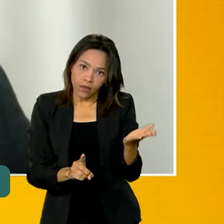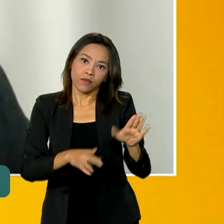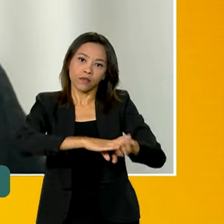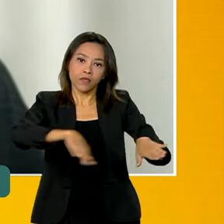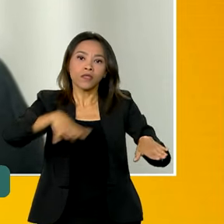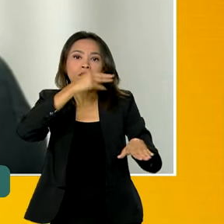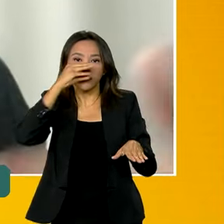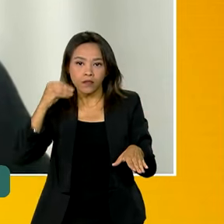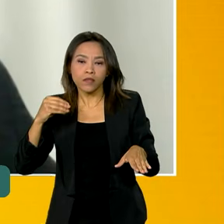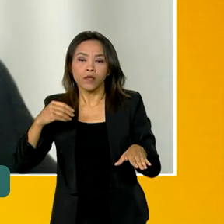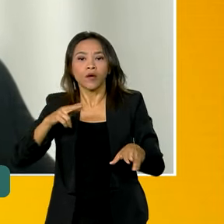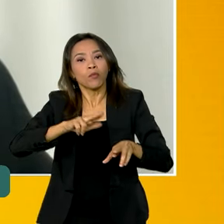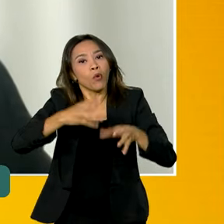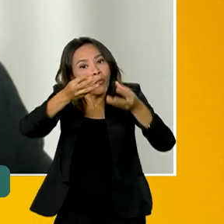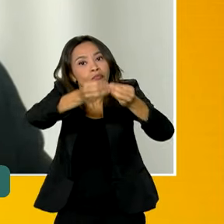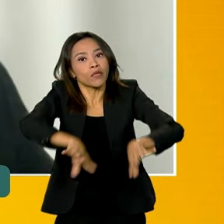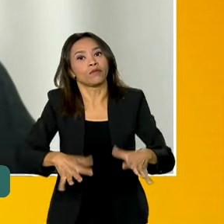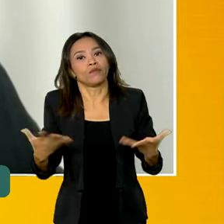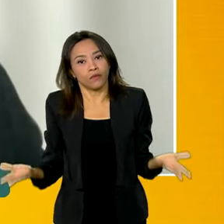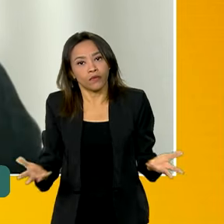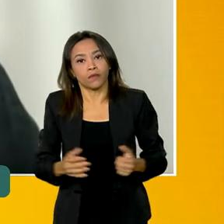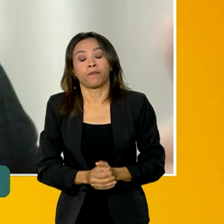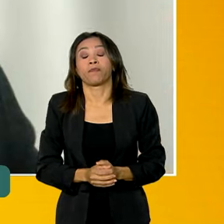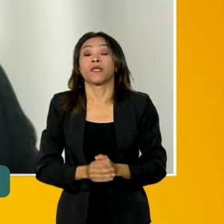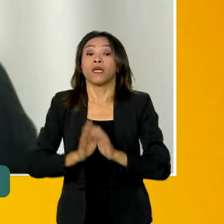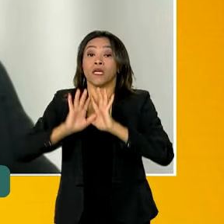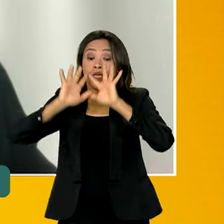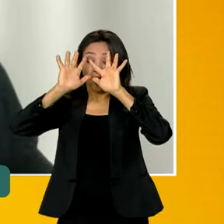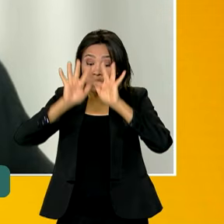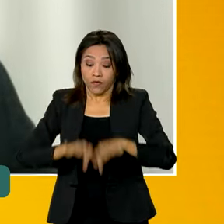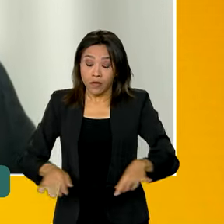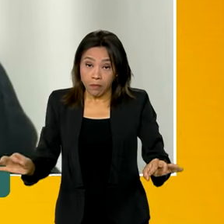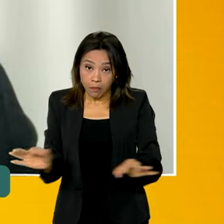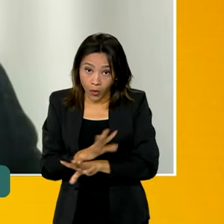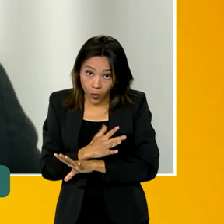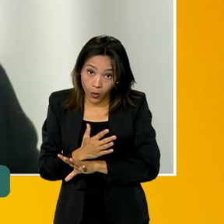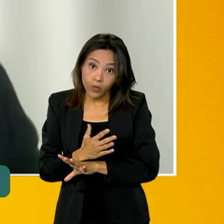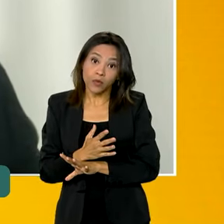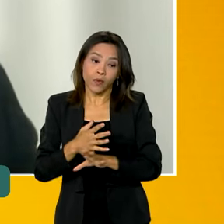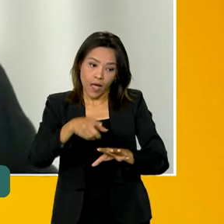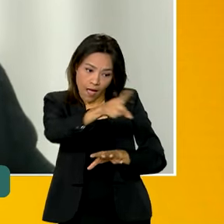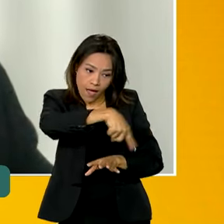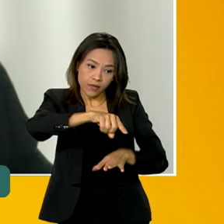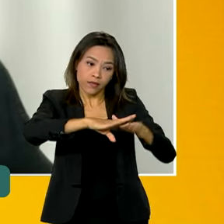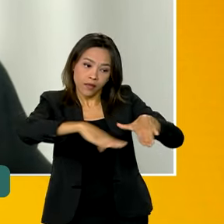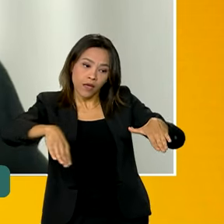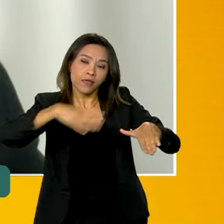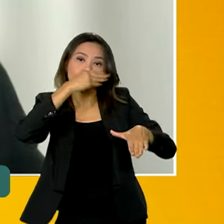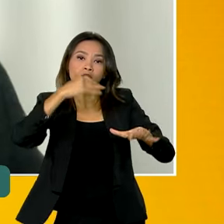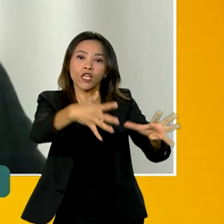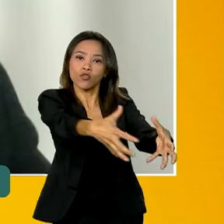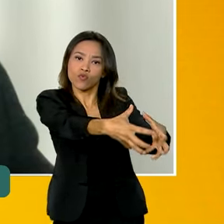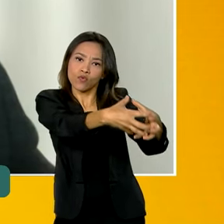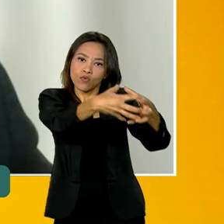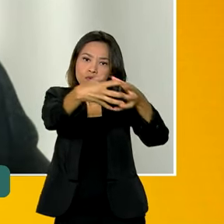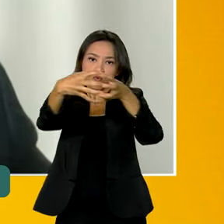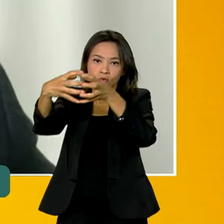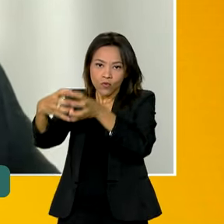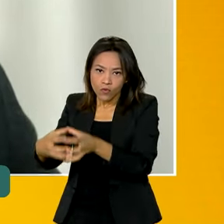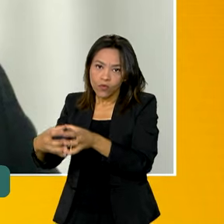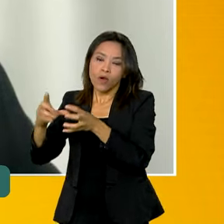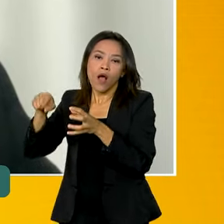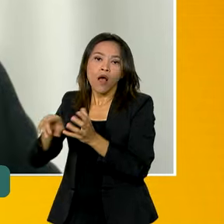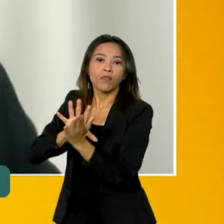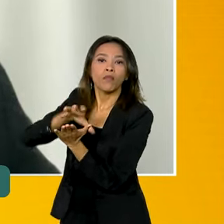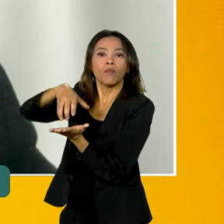decorrentes. E ao final da ação, há o encaminhamento dessas crianças e adolescentes para a rede de proteção da